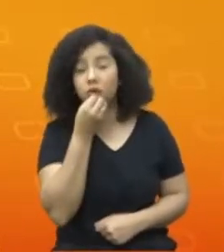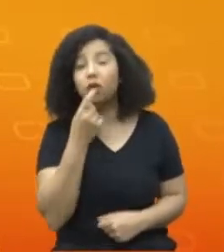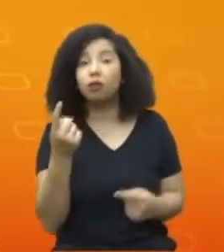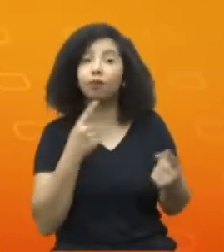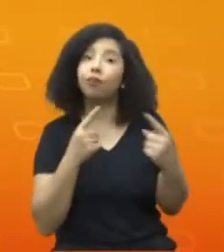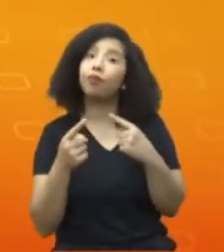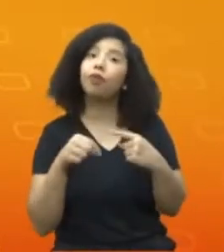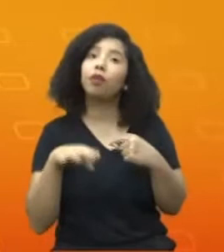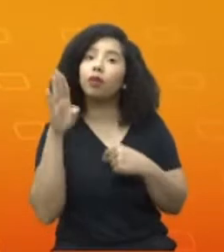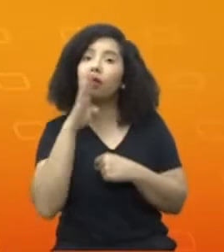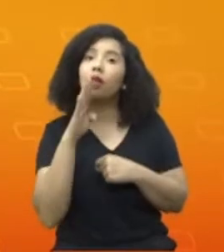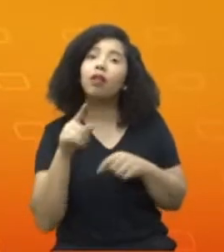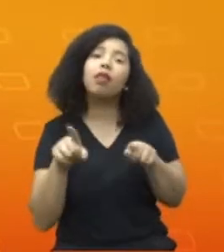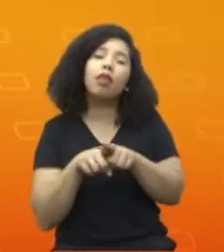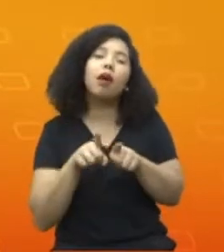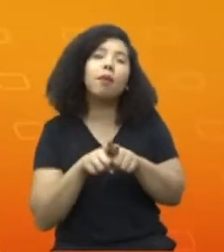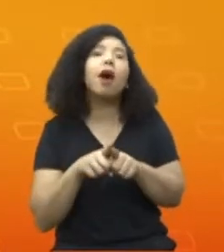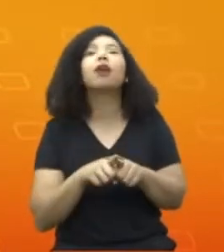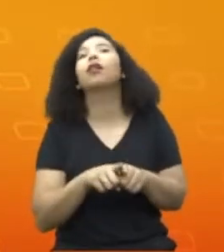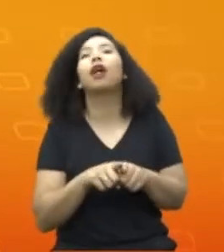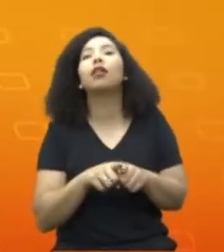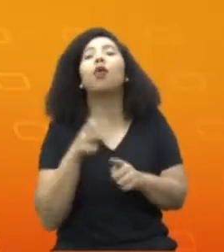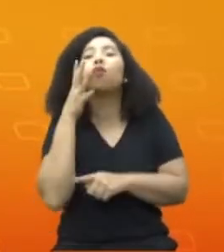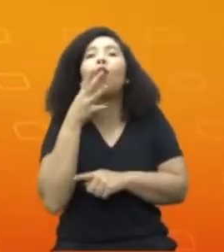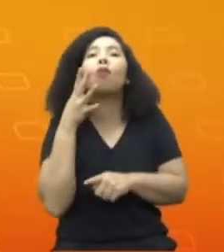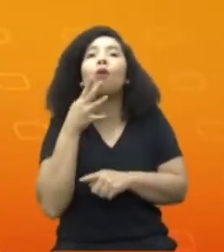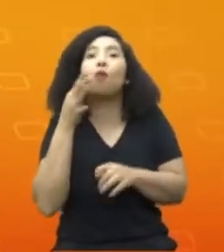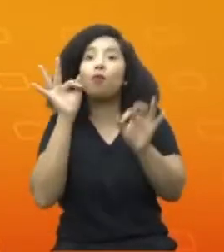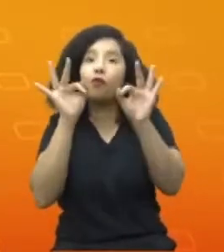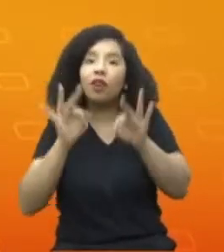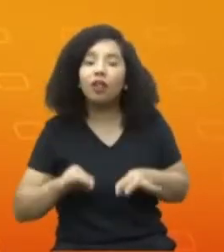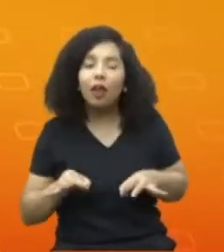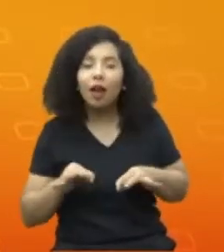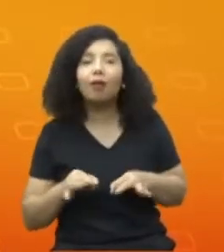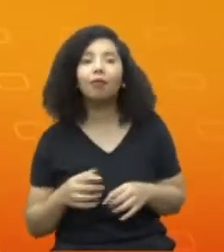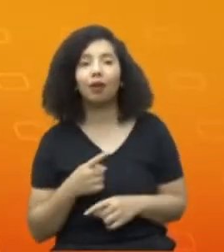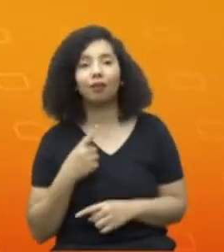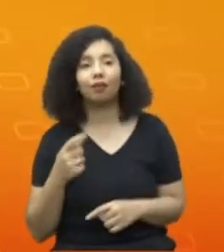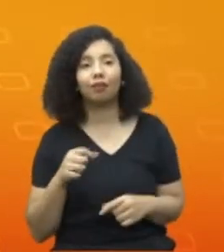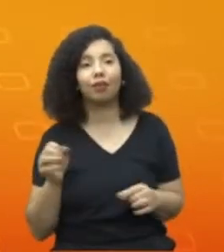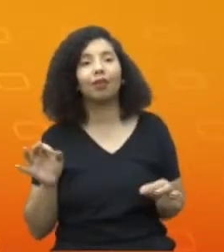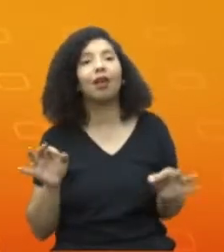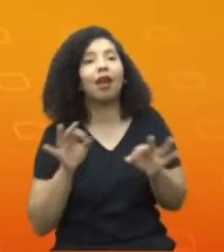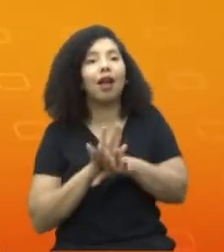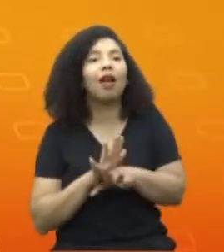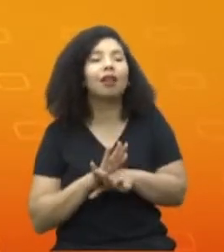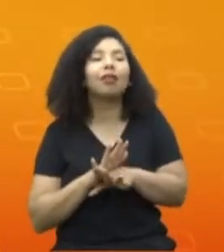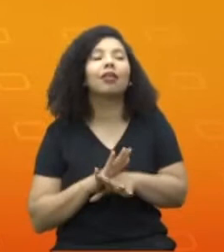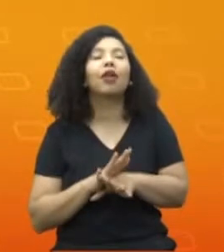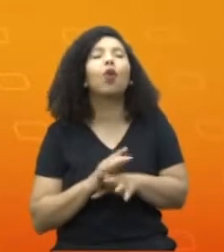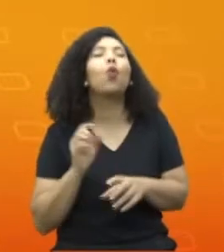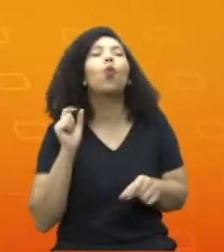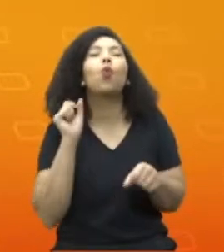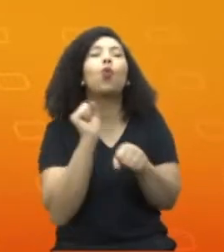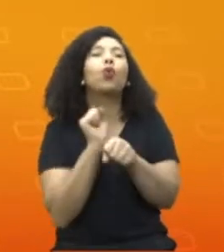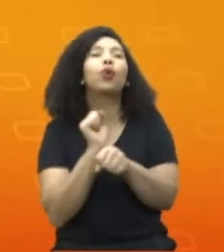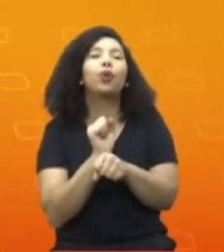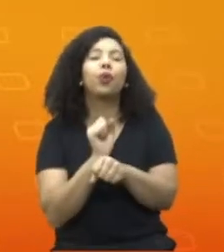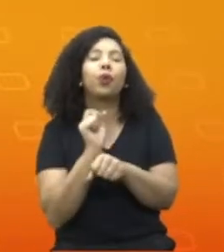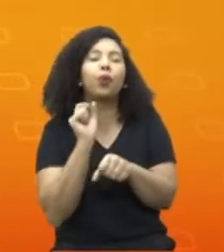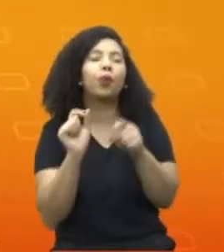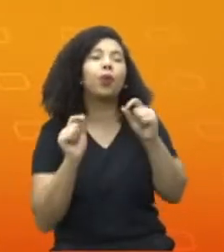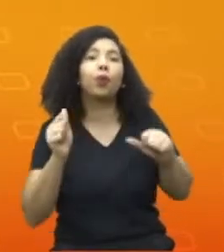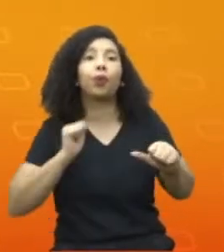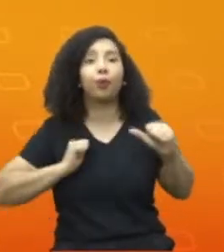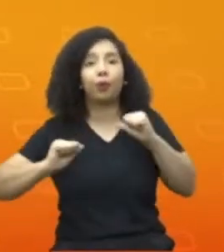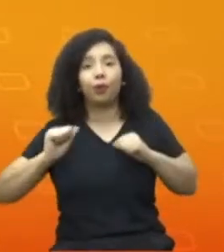palavras finais para a nossa audiência sobre o que esperar da TV 3.0? Não sei.